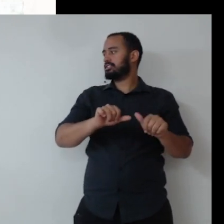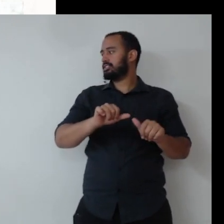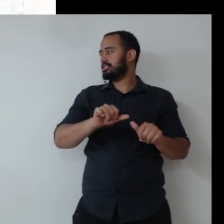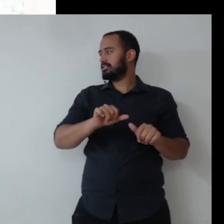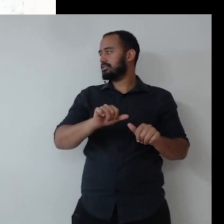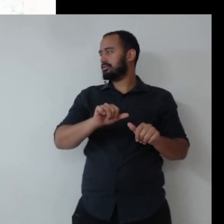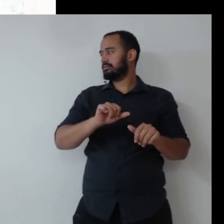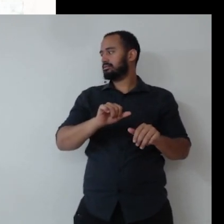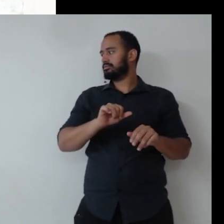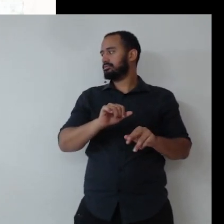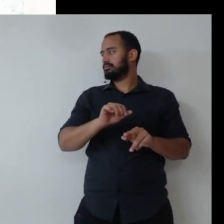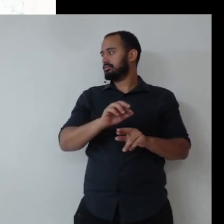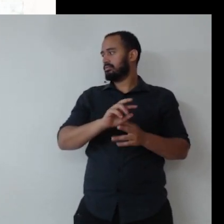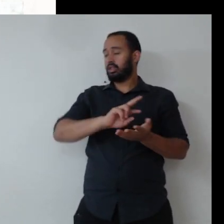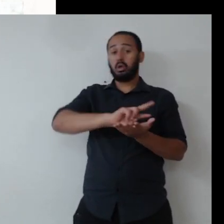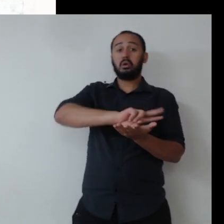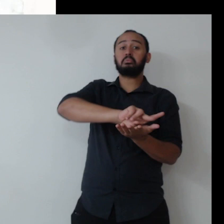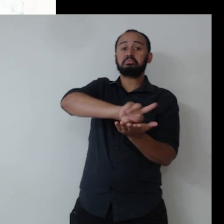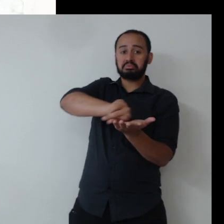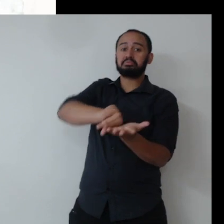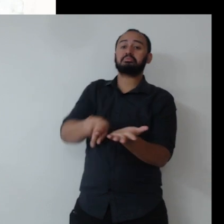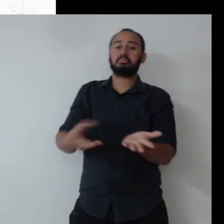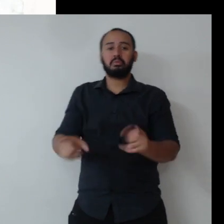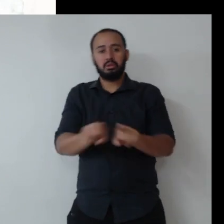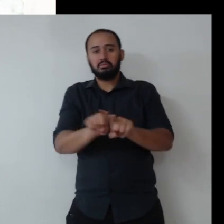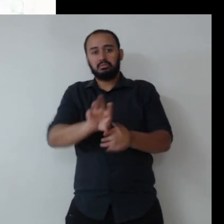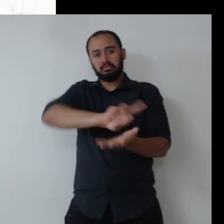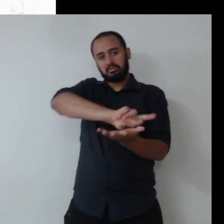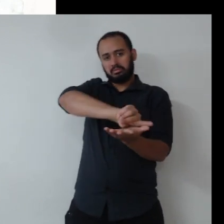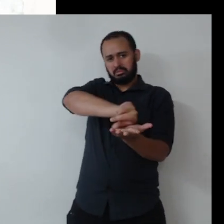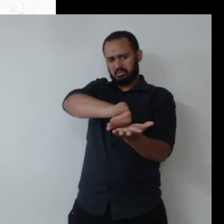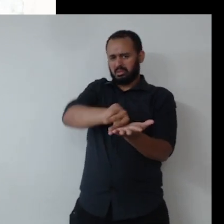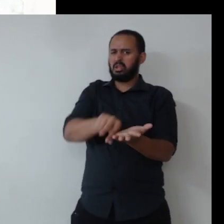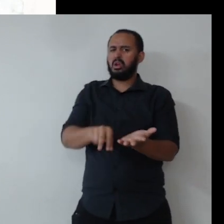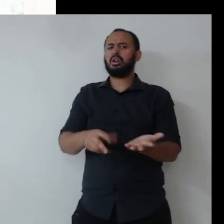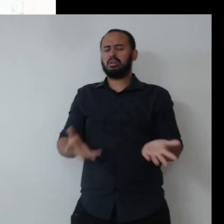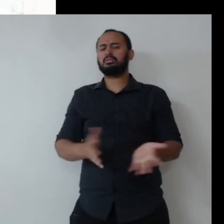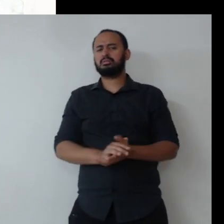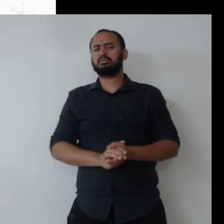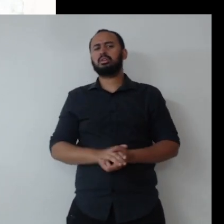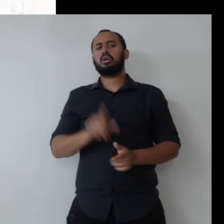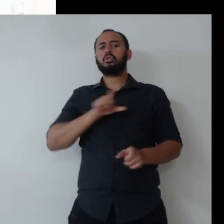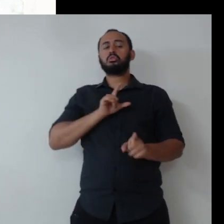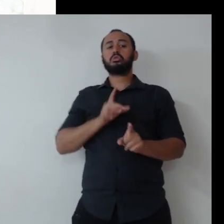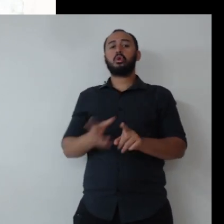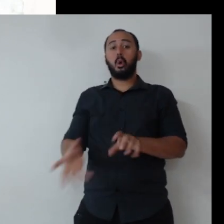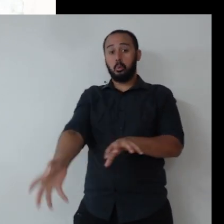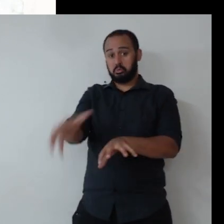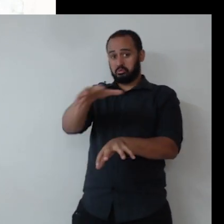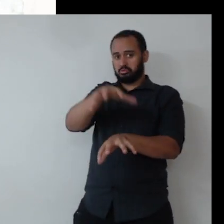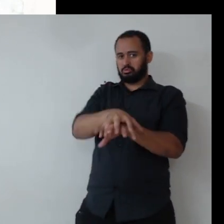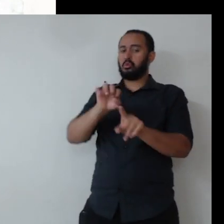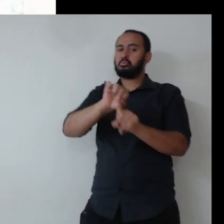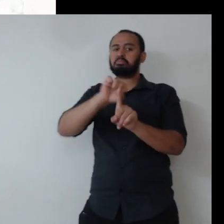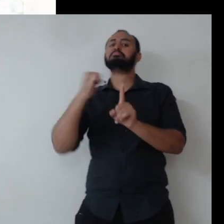eficiência energética. O social também, a questão da equidade, da diversidade, da inclusão social.